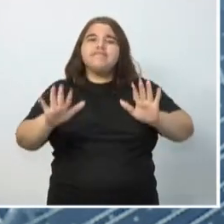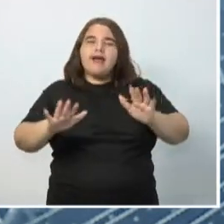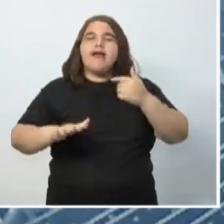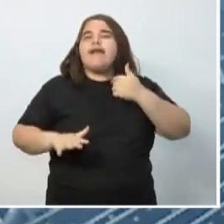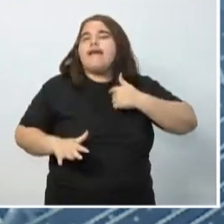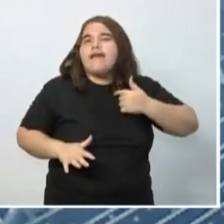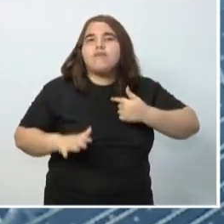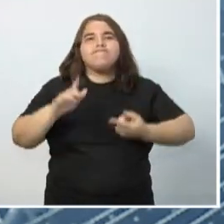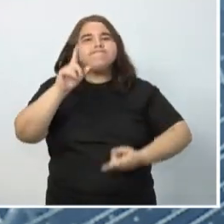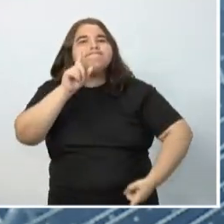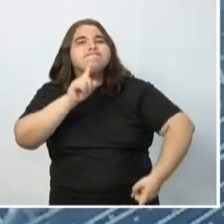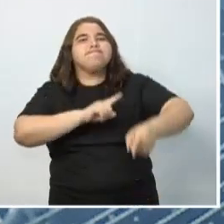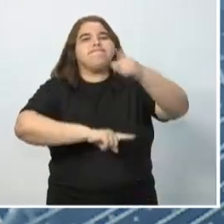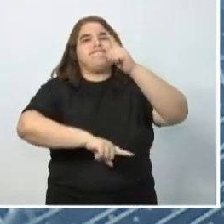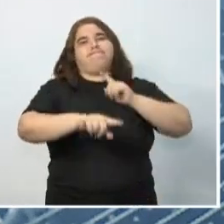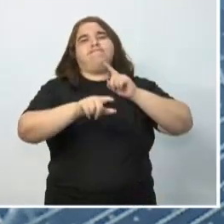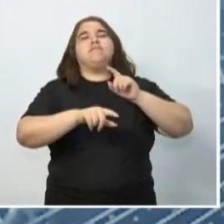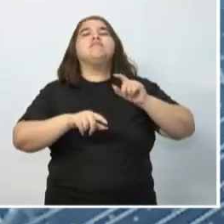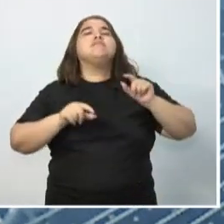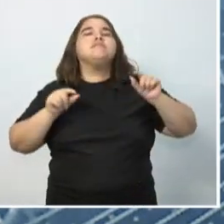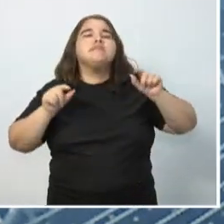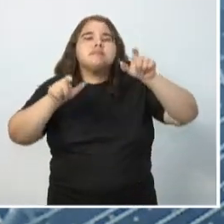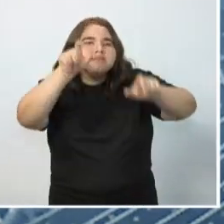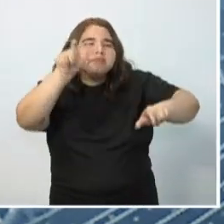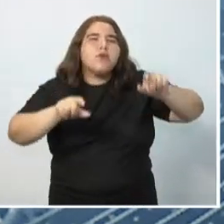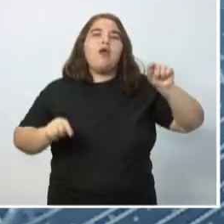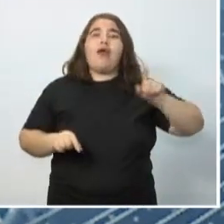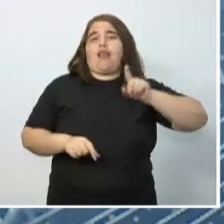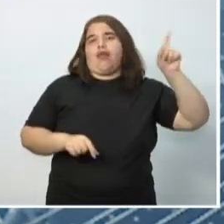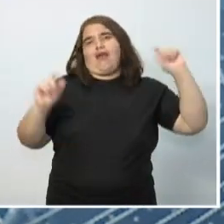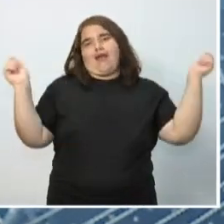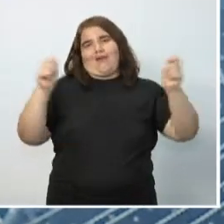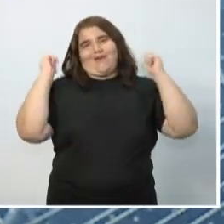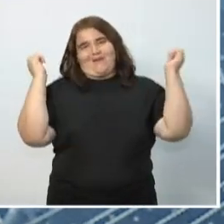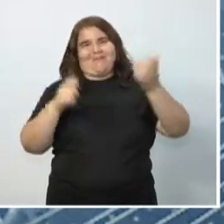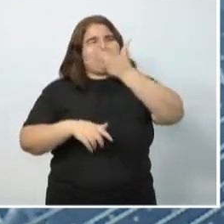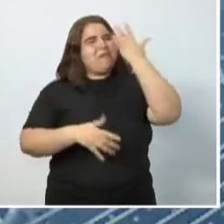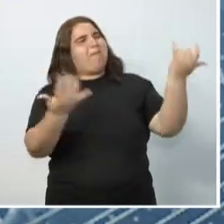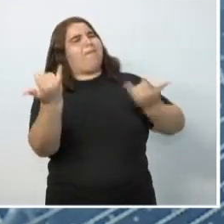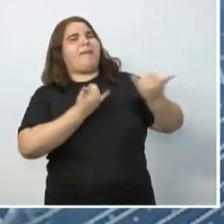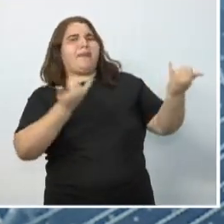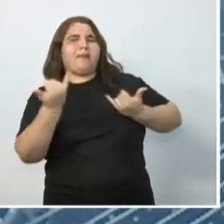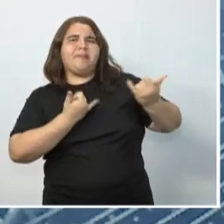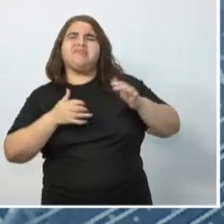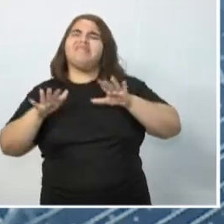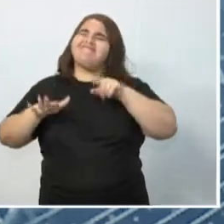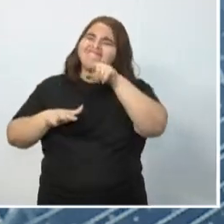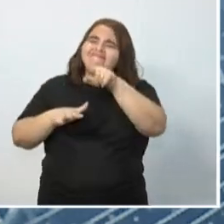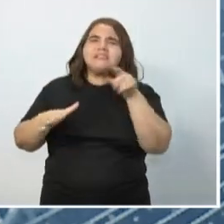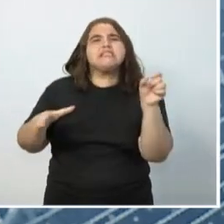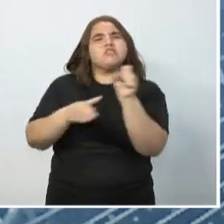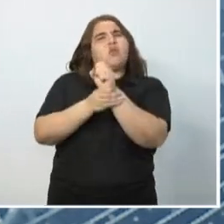transformar a vida das pessoas quando fui prefeita de Caruaru. Lá, quando muitos me diziam que eu não tratasse de segurança pública,